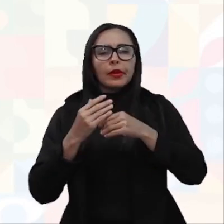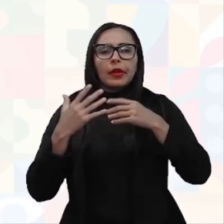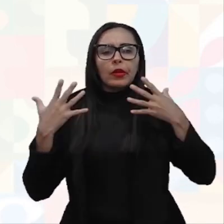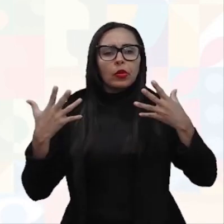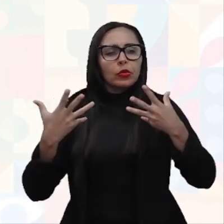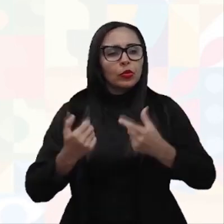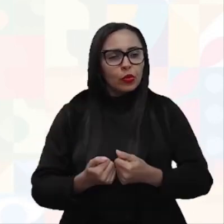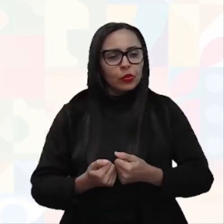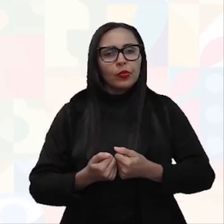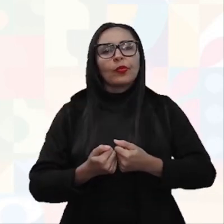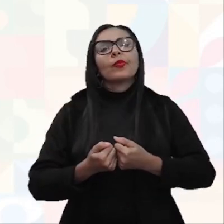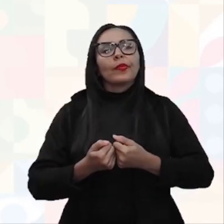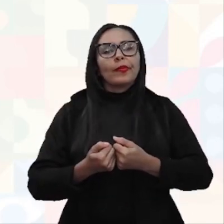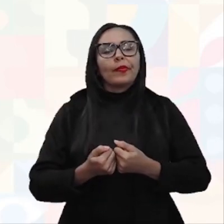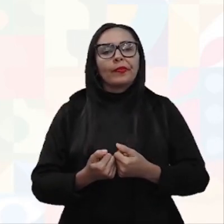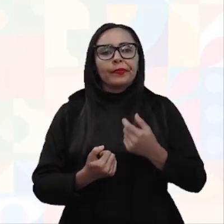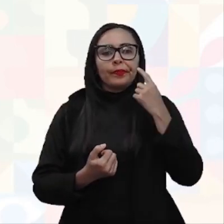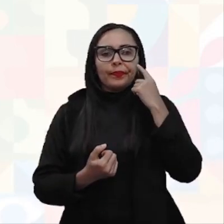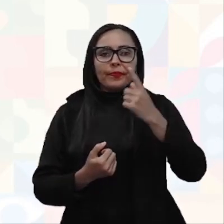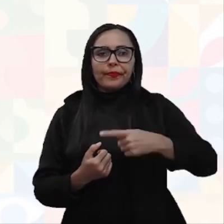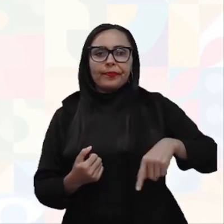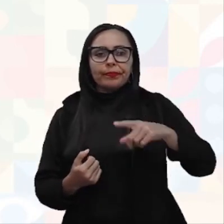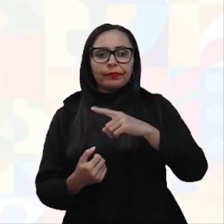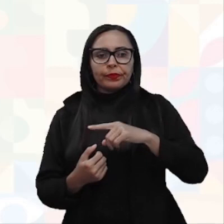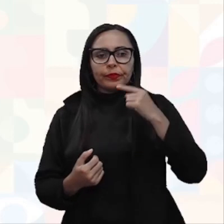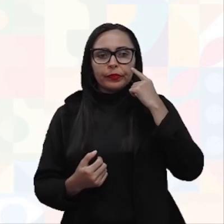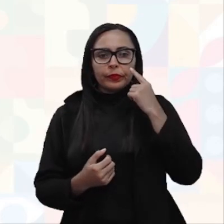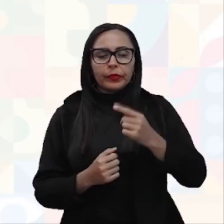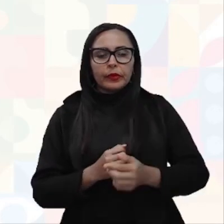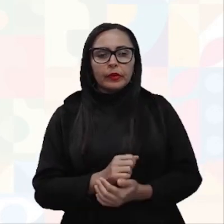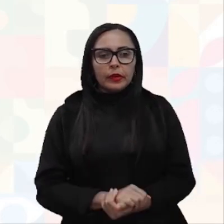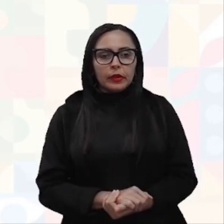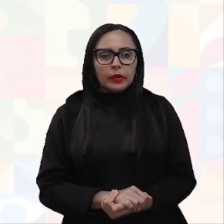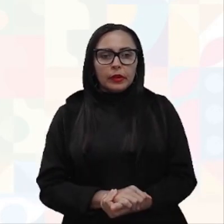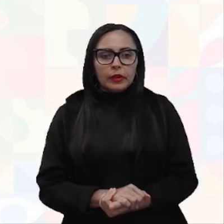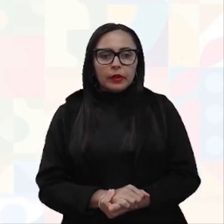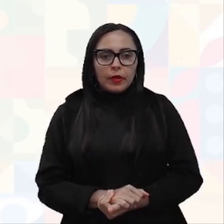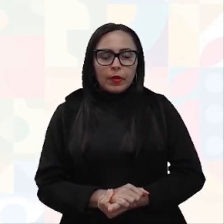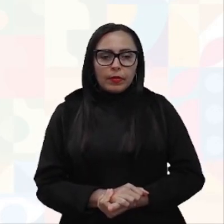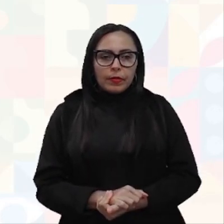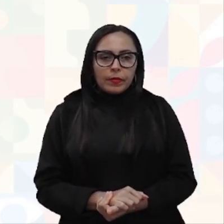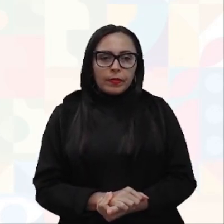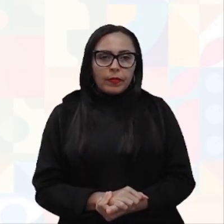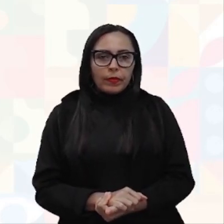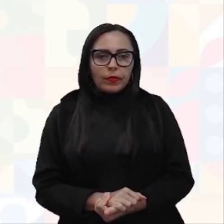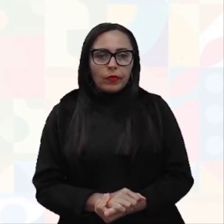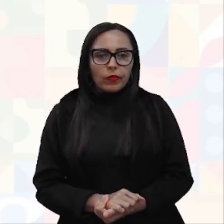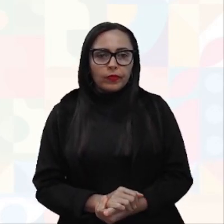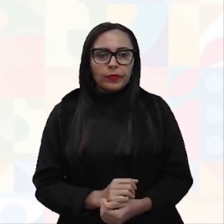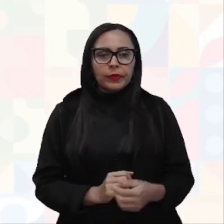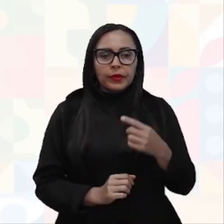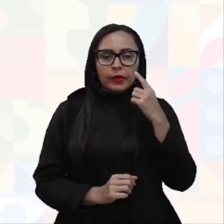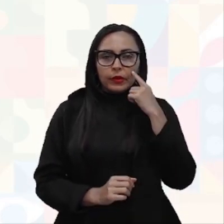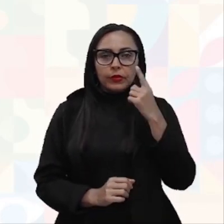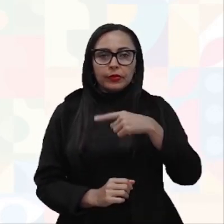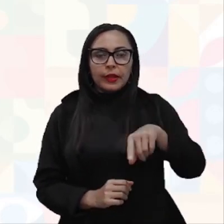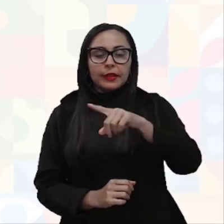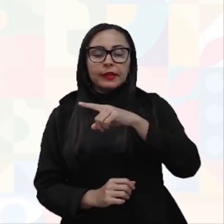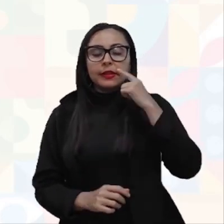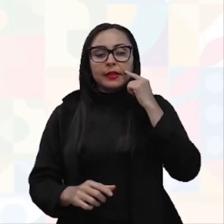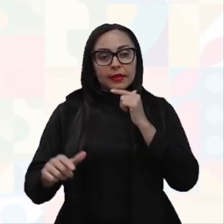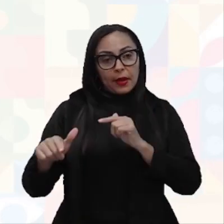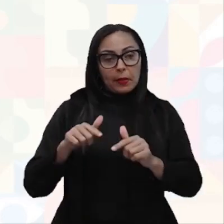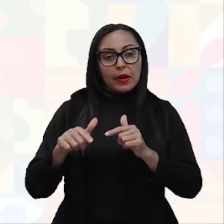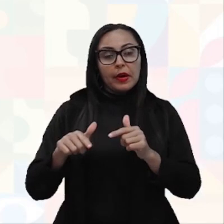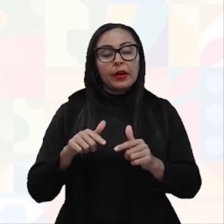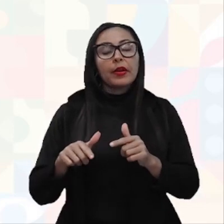Então, vamos ao próximo vídeo. Então, o framework Django, ele trabalha com a